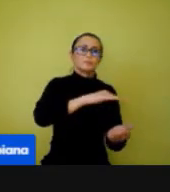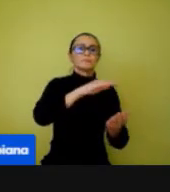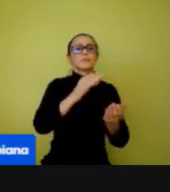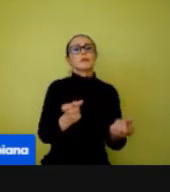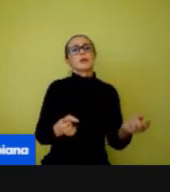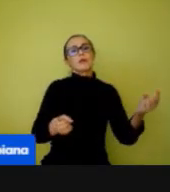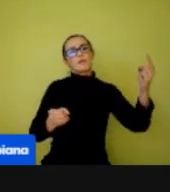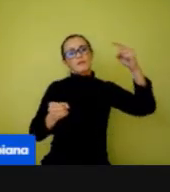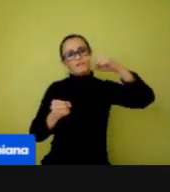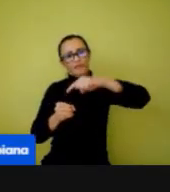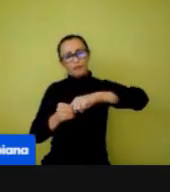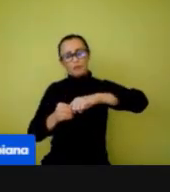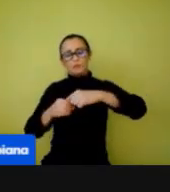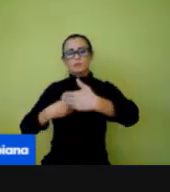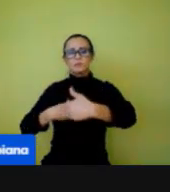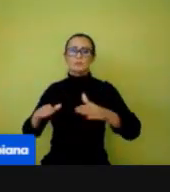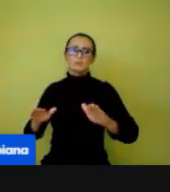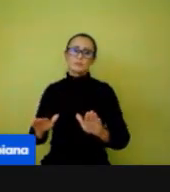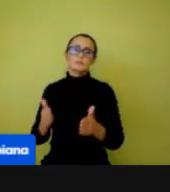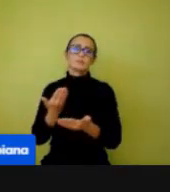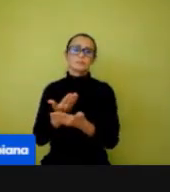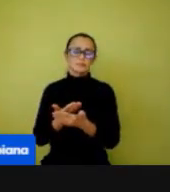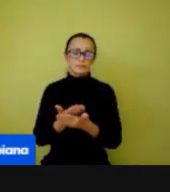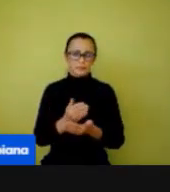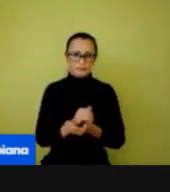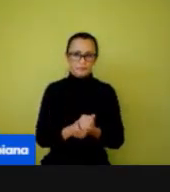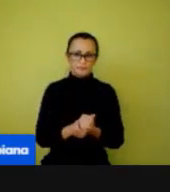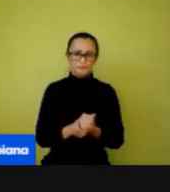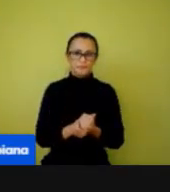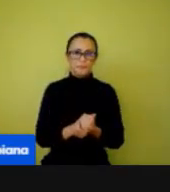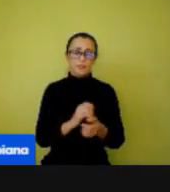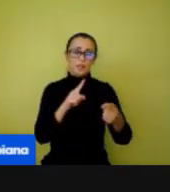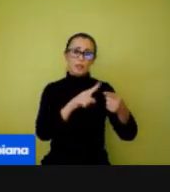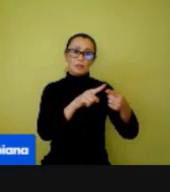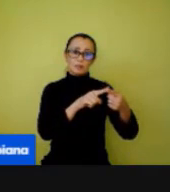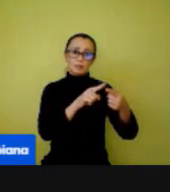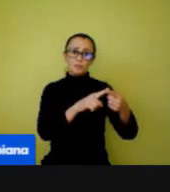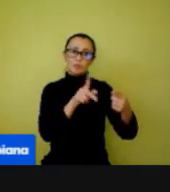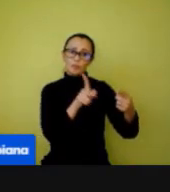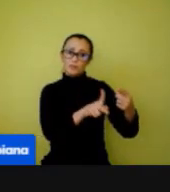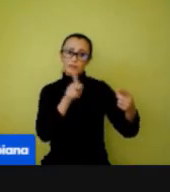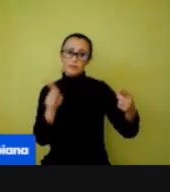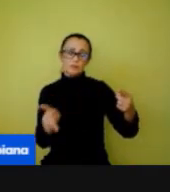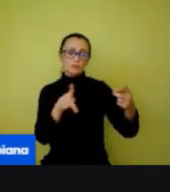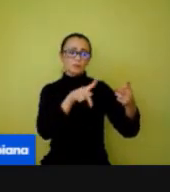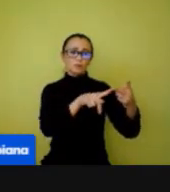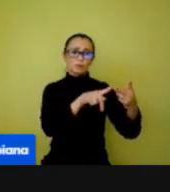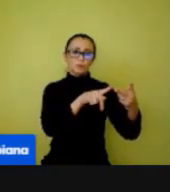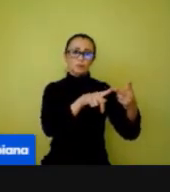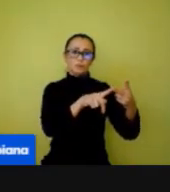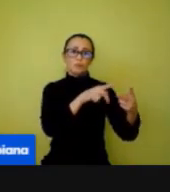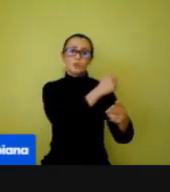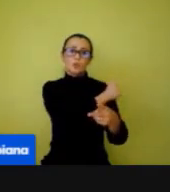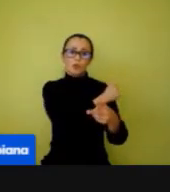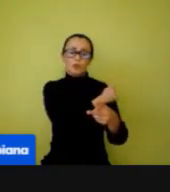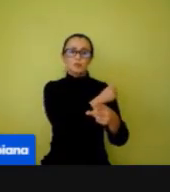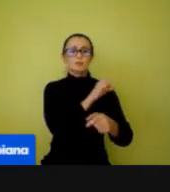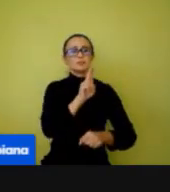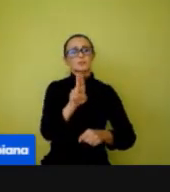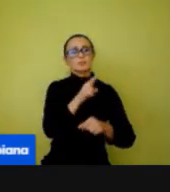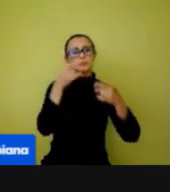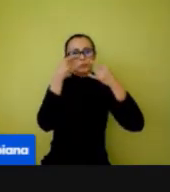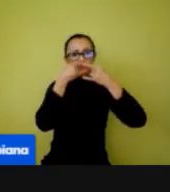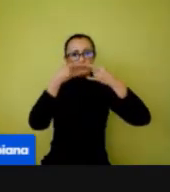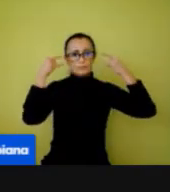Tanto o professor quanto o aluno deve usar as máscaras. Mas, os professores, nós estamos pedindo que, se possível,